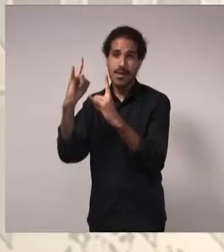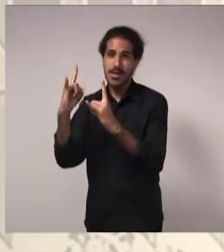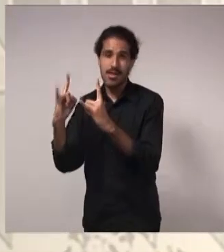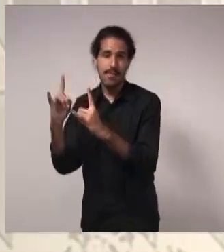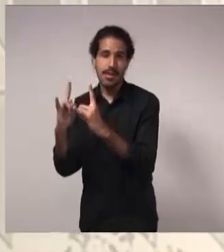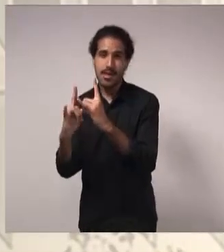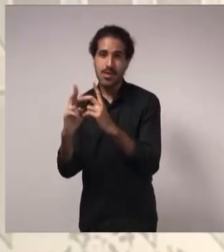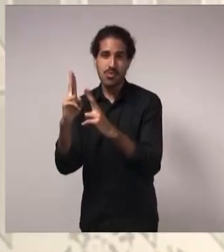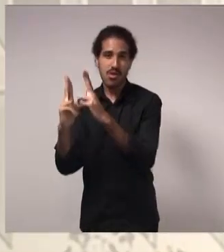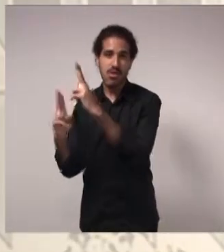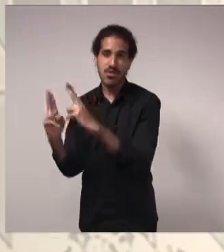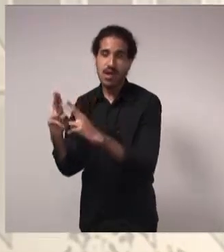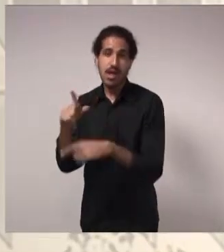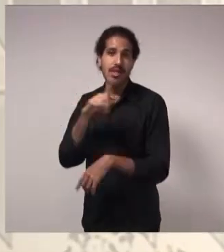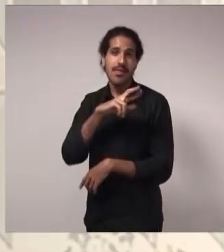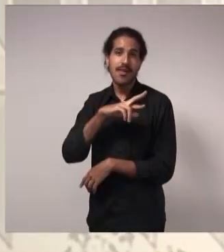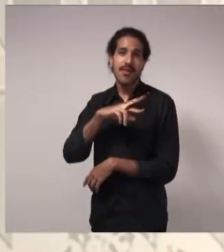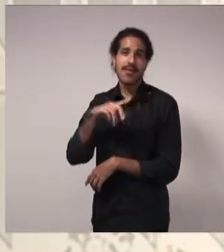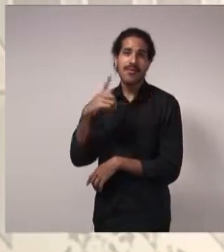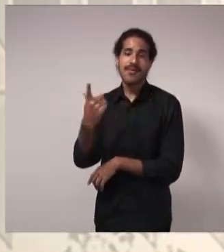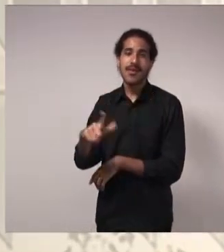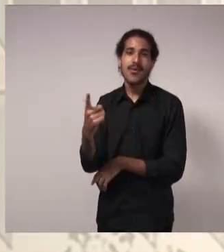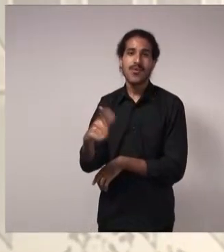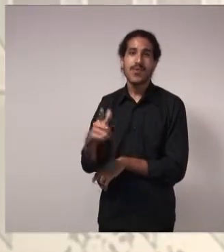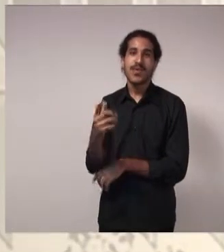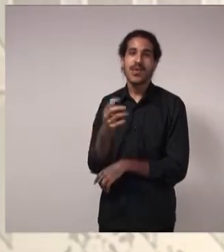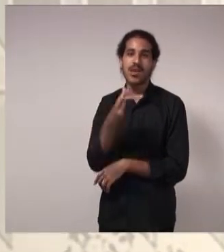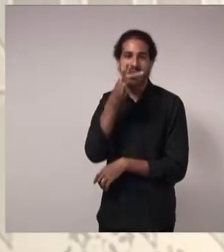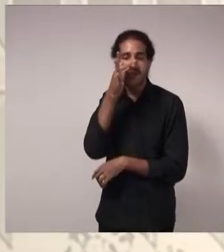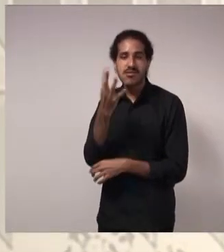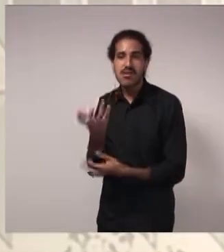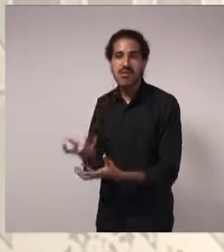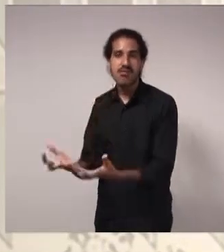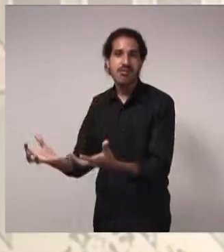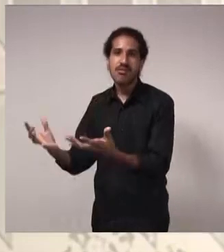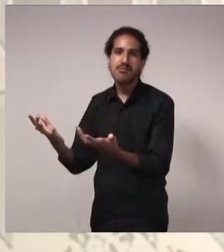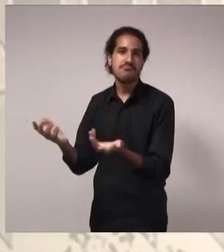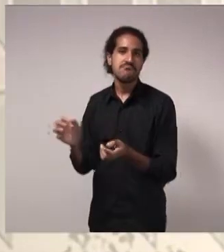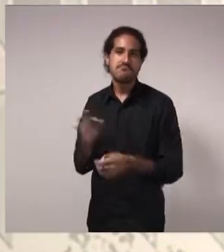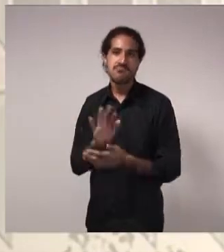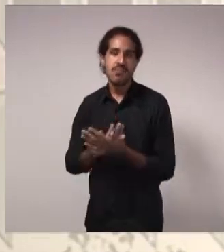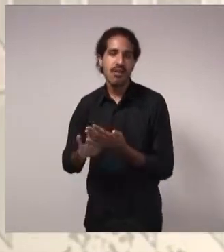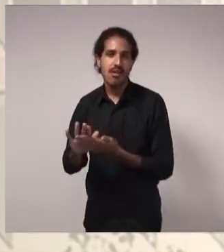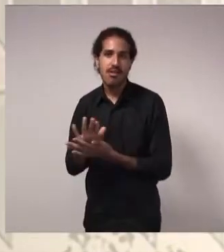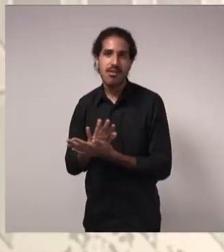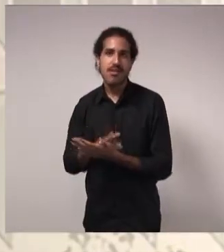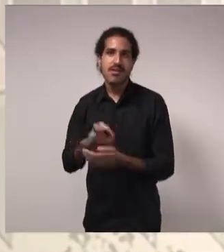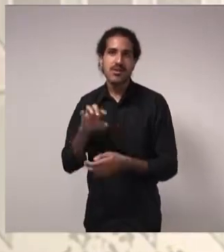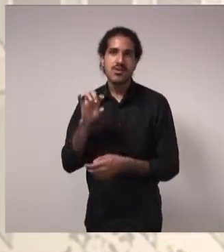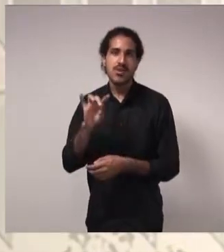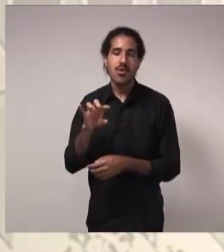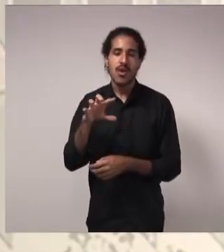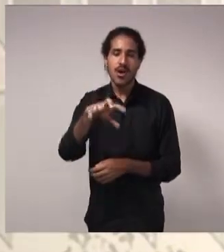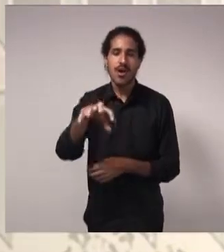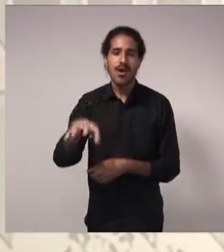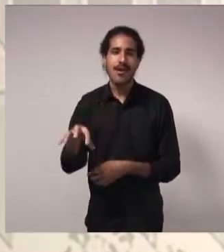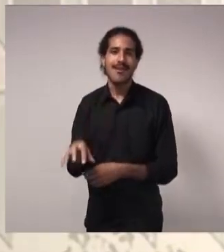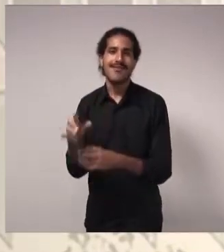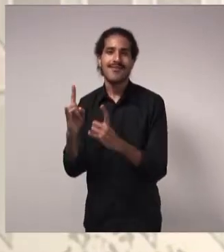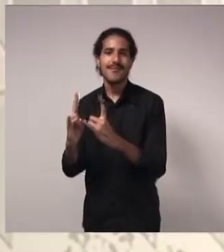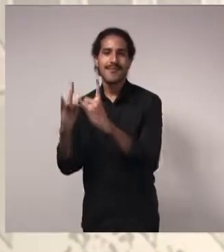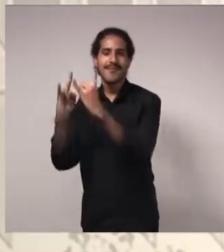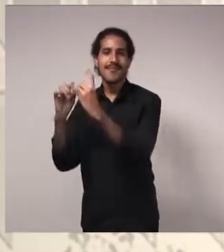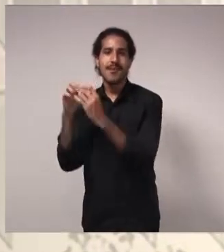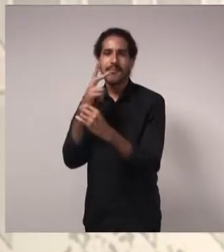em jardim, lavagem e pisos. Ele é um uso comunal. Você tem, individualmente, em cada apartamento, um uso muito